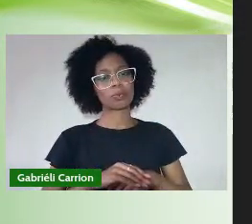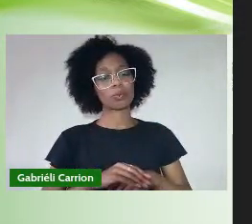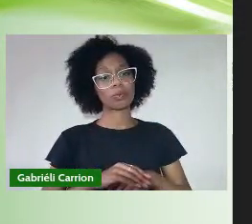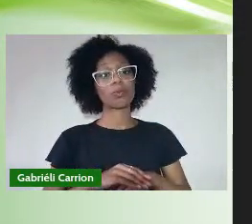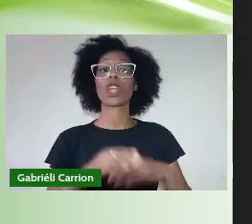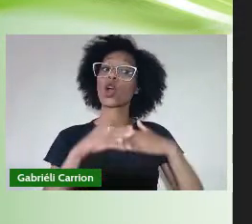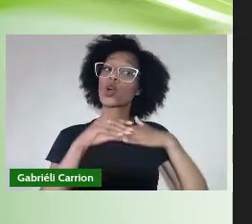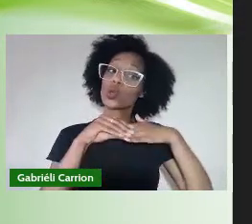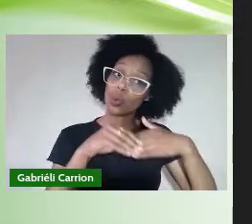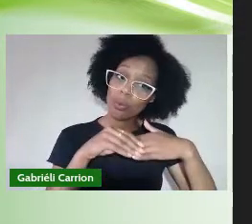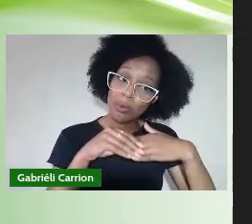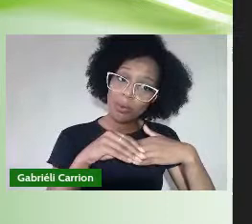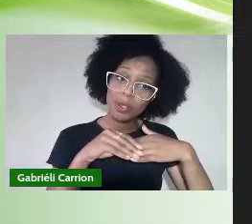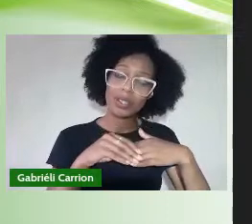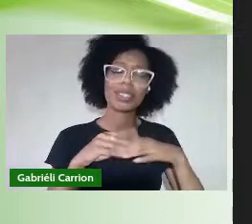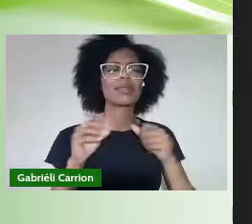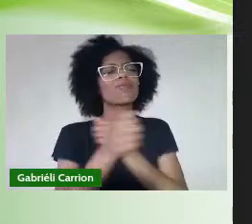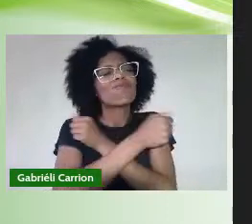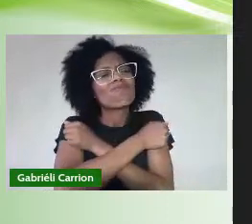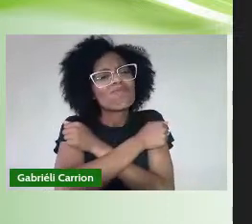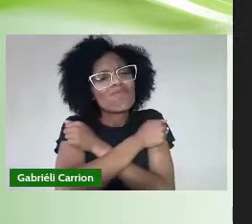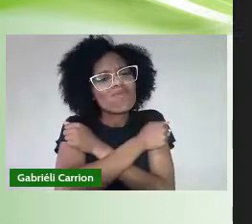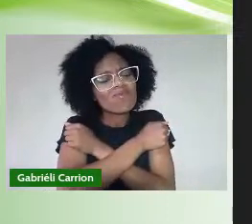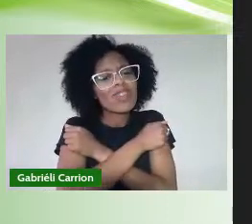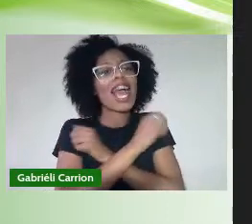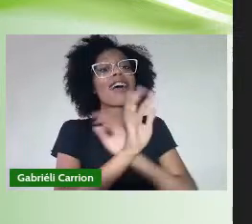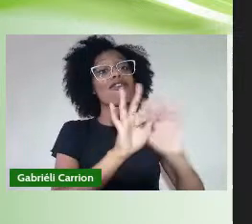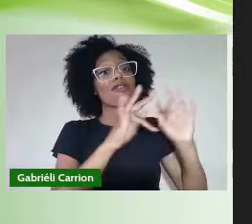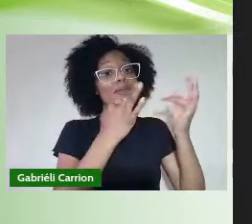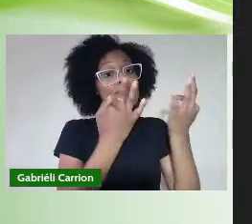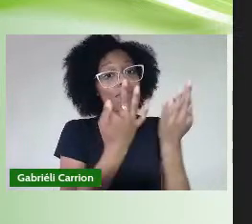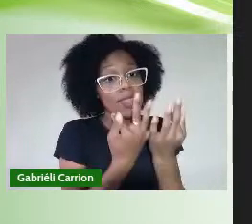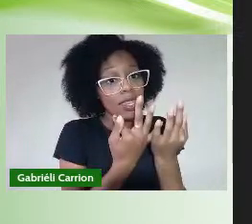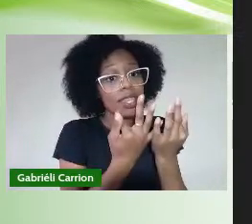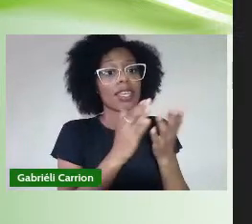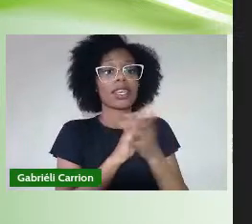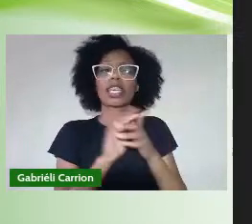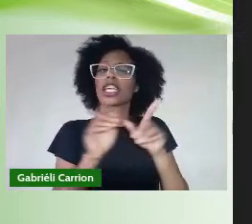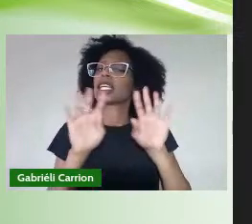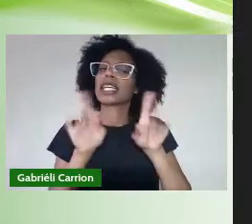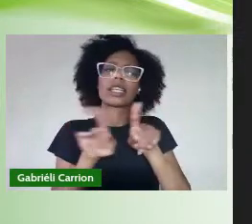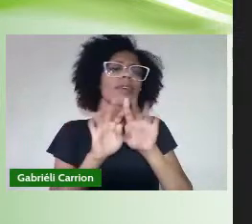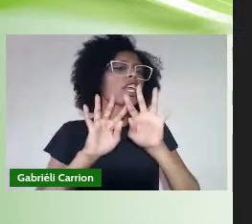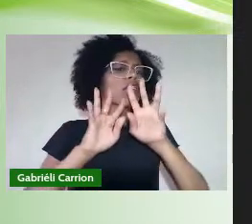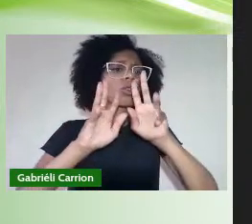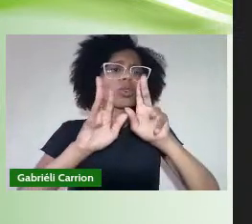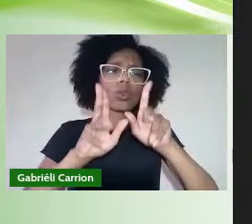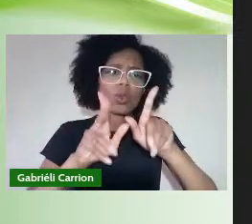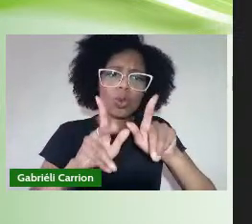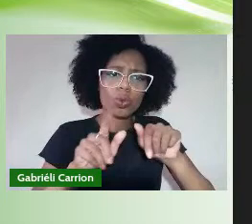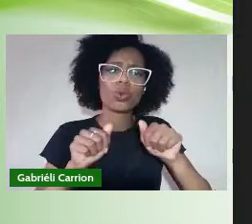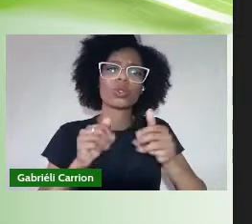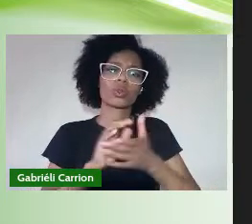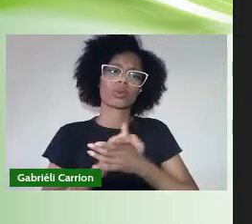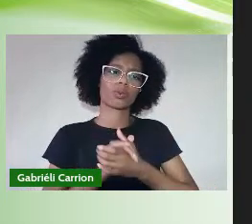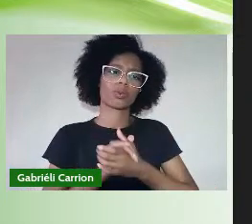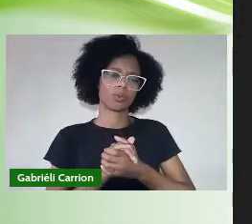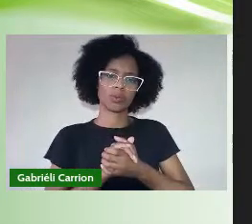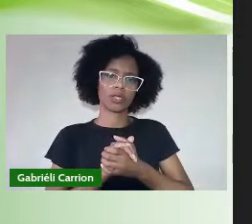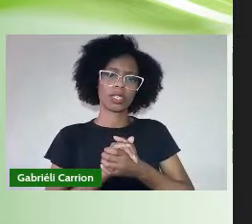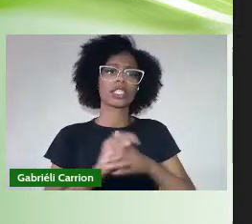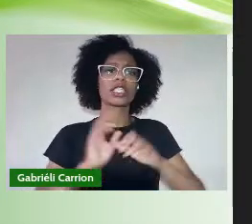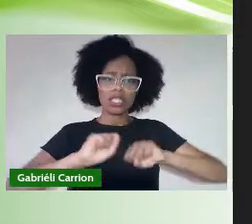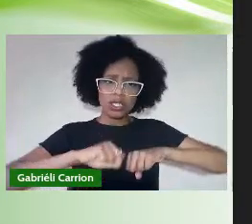grande abraço Aos familiares E a todos Que Proporcionaram Esse